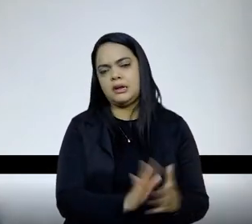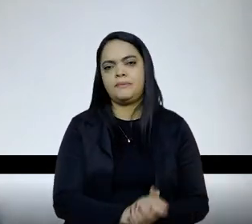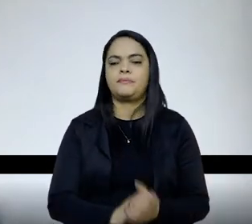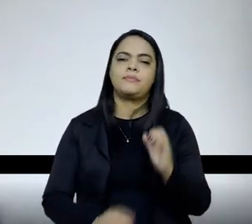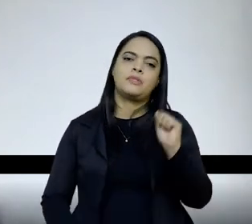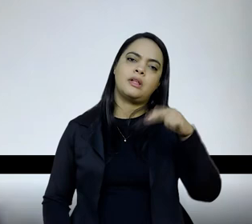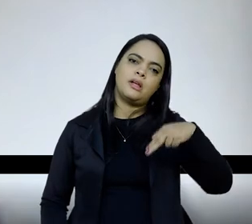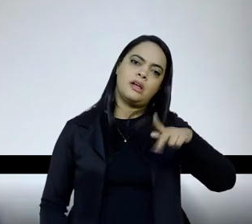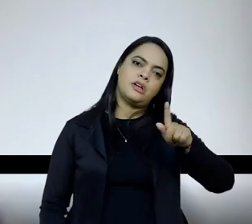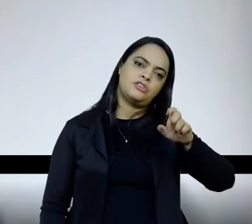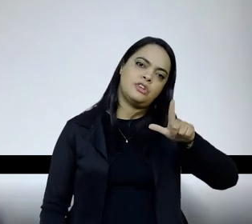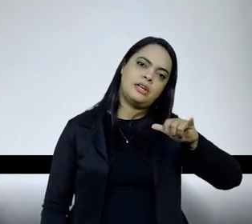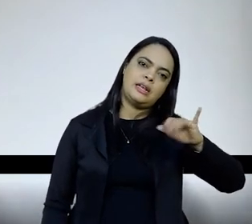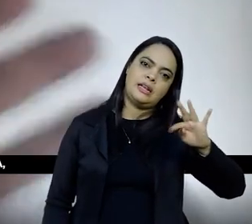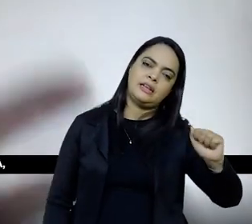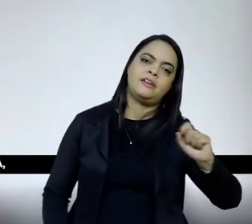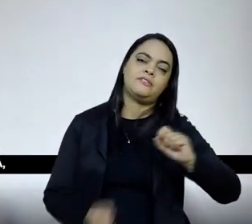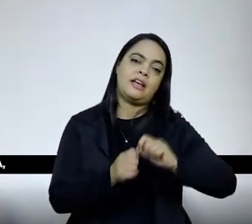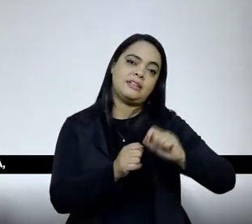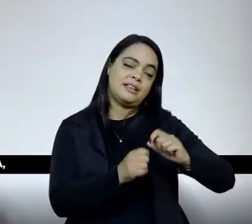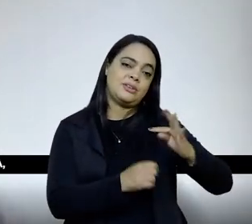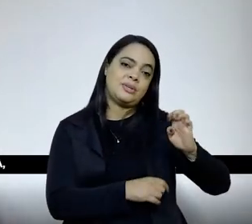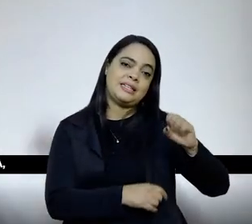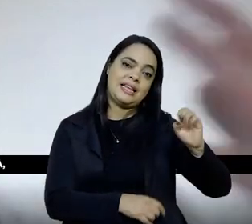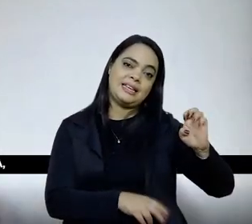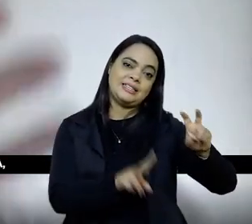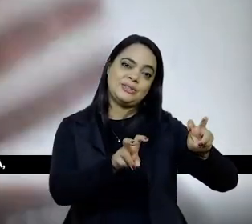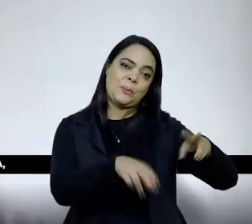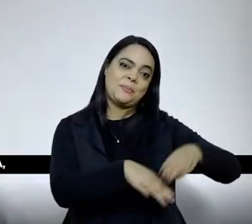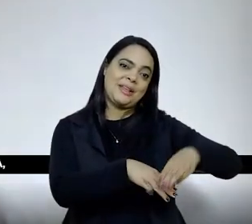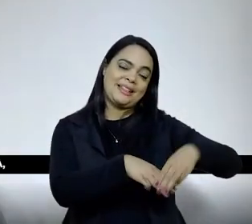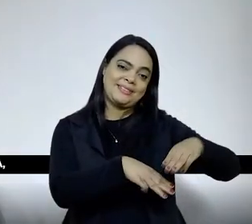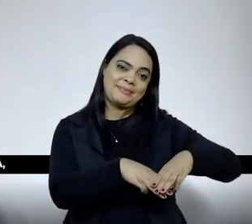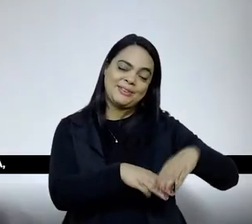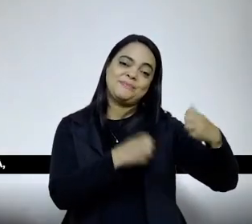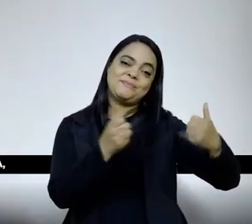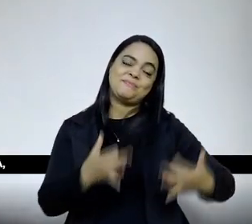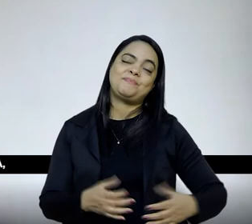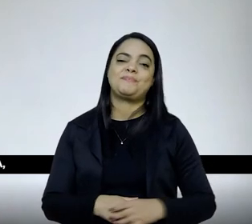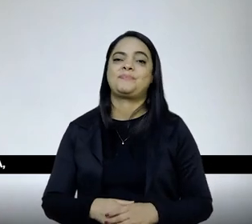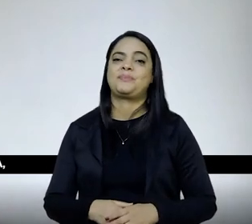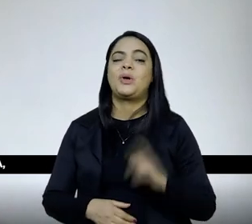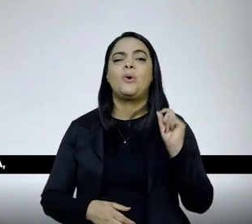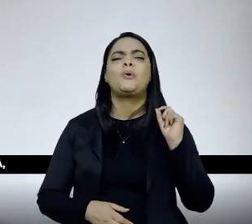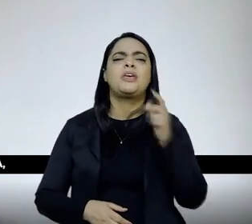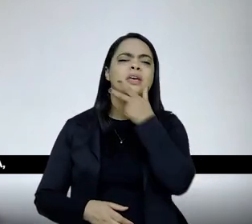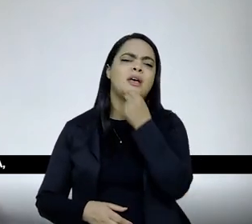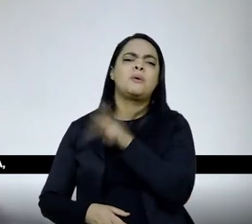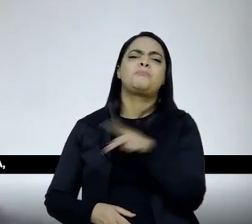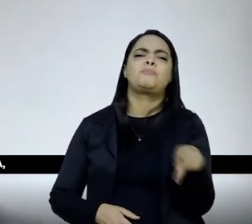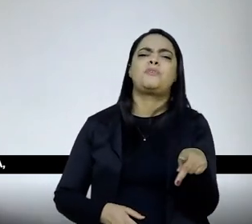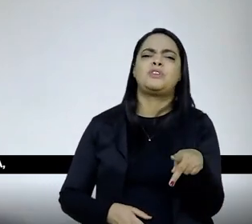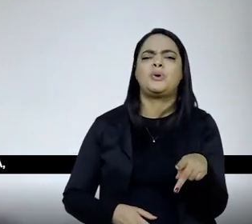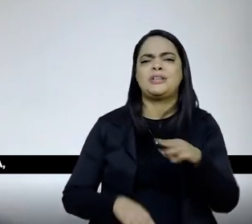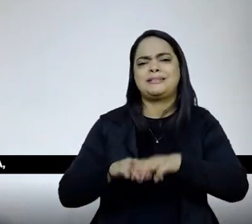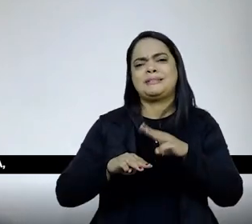fazendo a tese dele sobre matemática, o que os professores, ela fala, o que os professores do Departamento de Matemática dizem para as